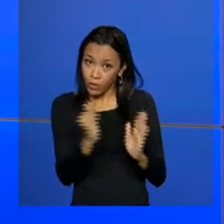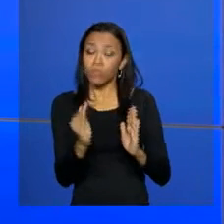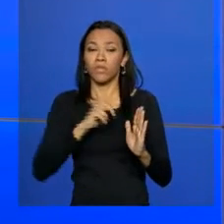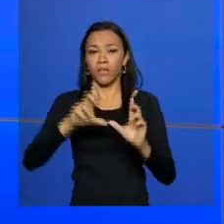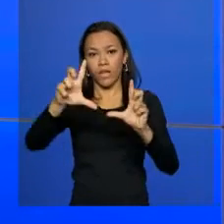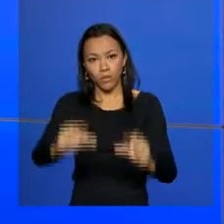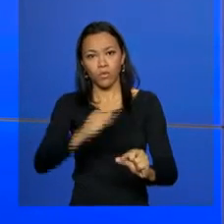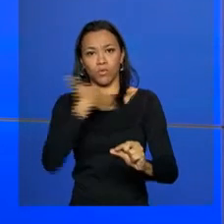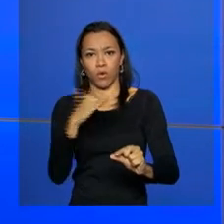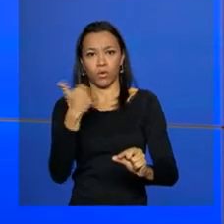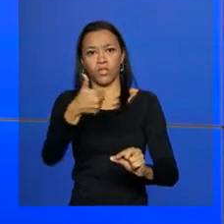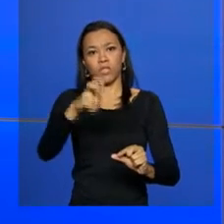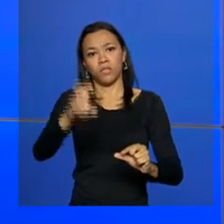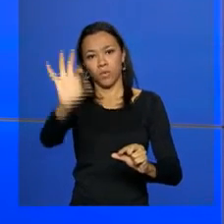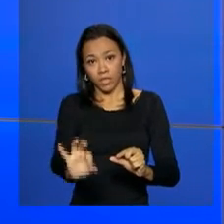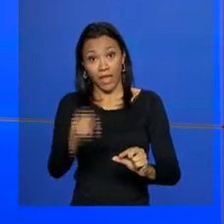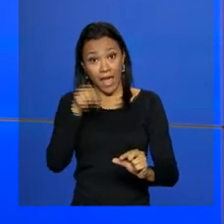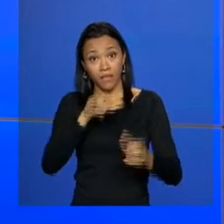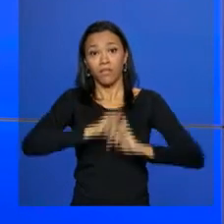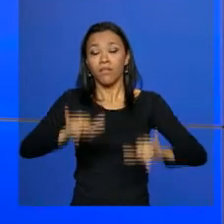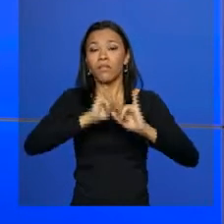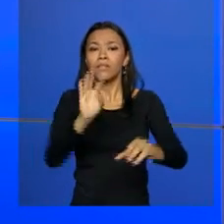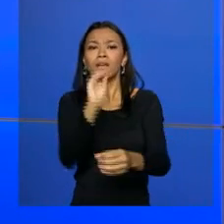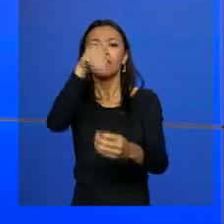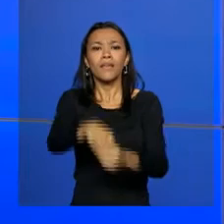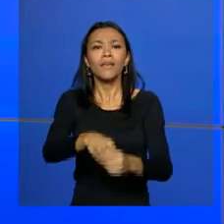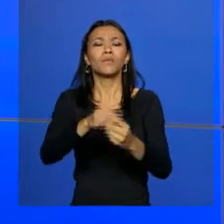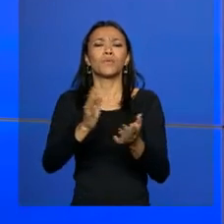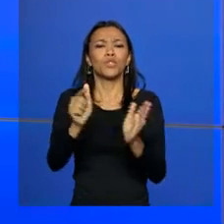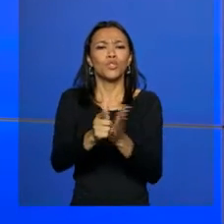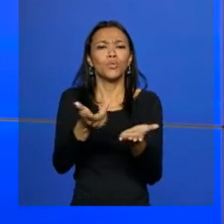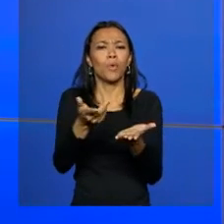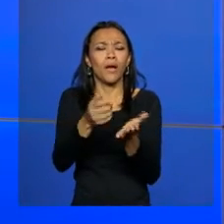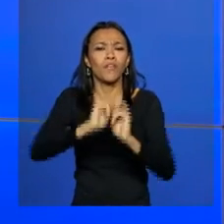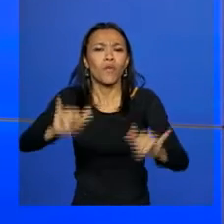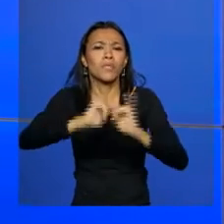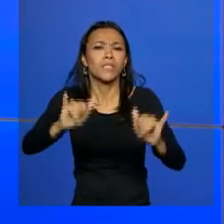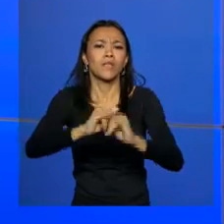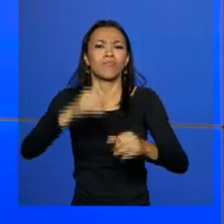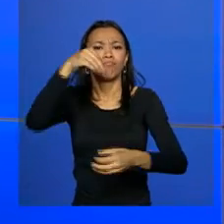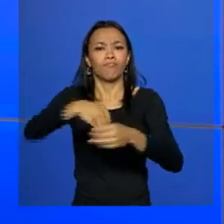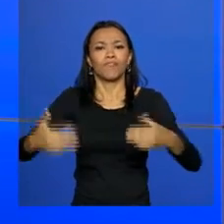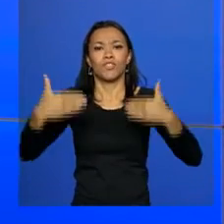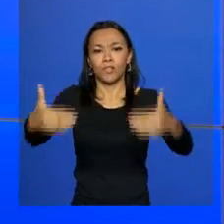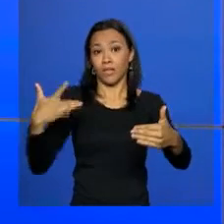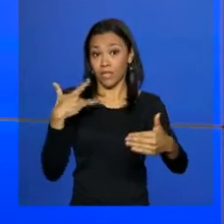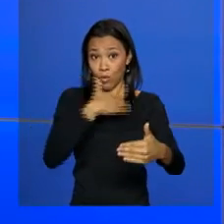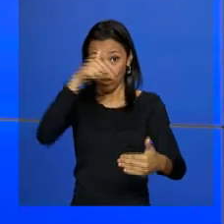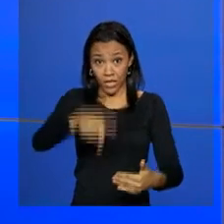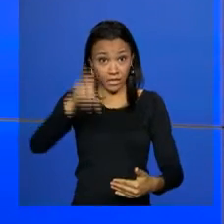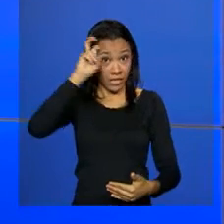redução de 15%. Os dados estão no novo boletim epidemiológico divulgado pelo Ministério da Saúde nesta quinta-feira,